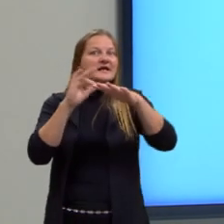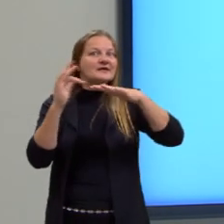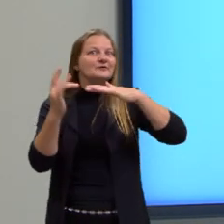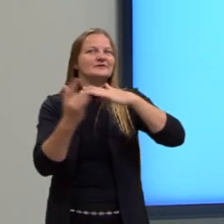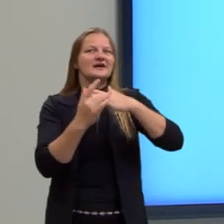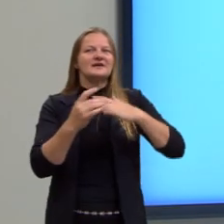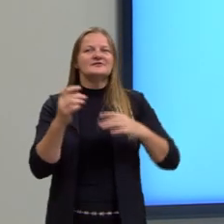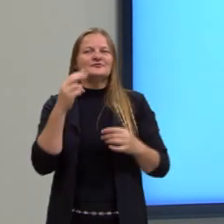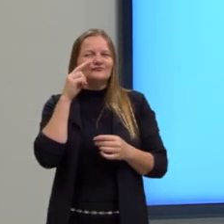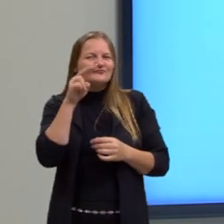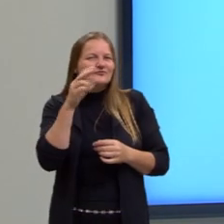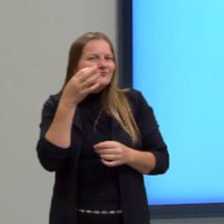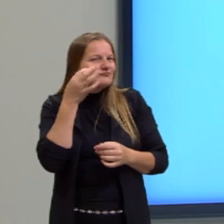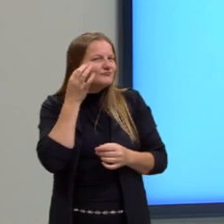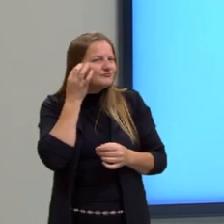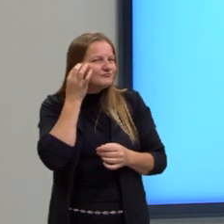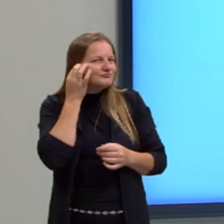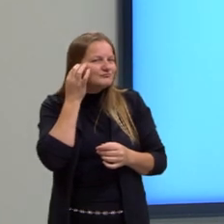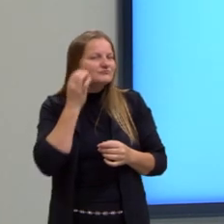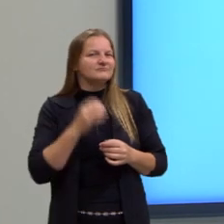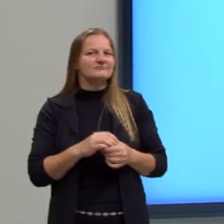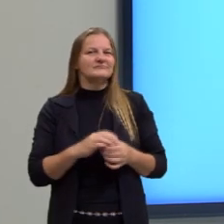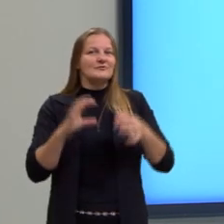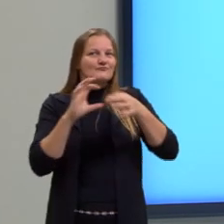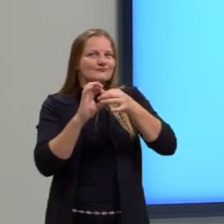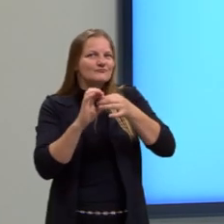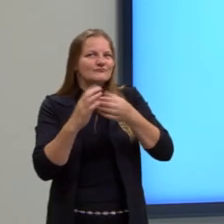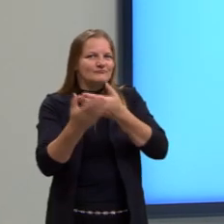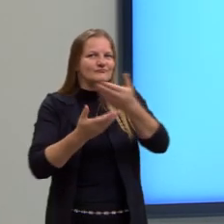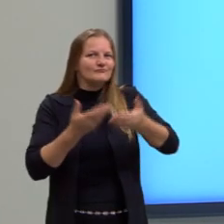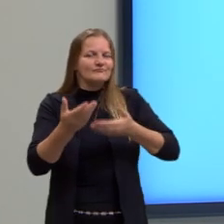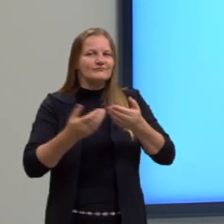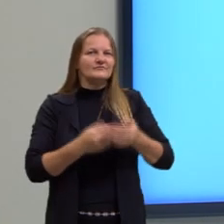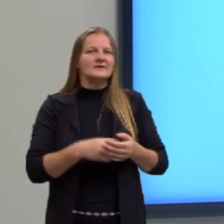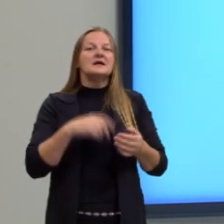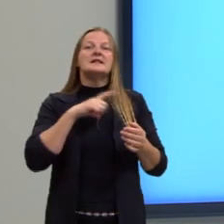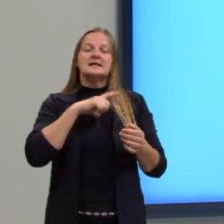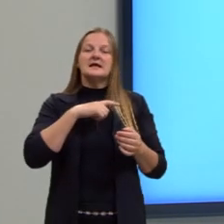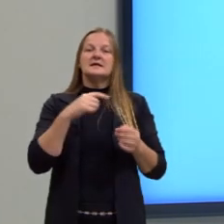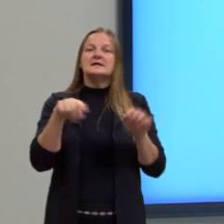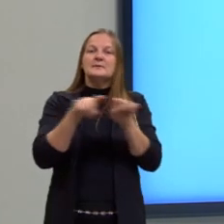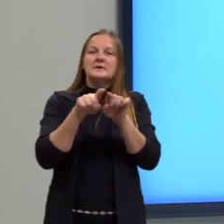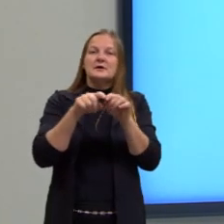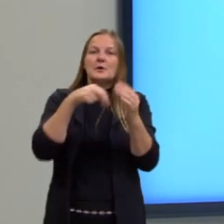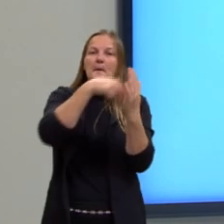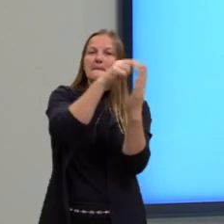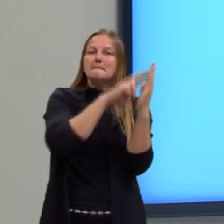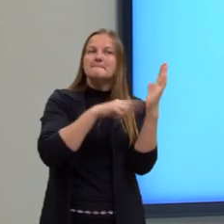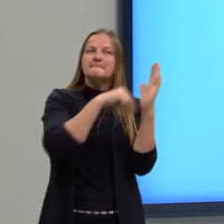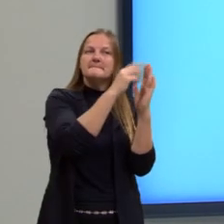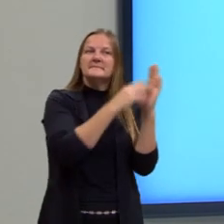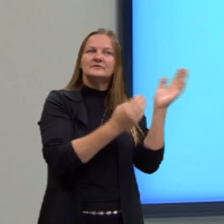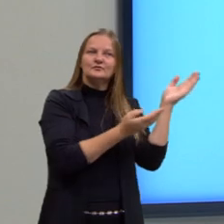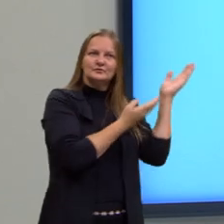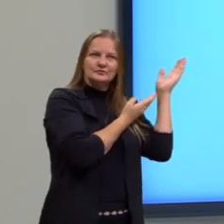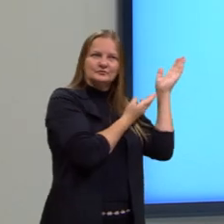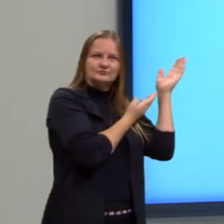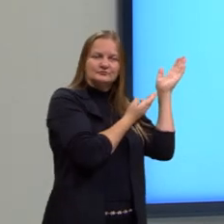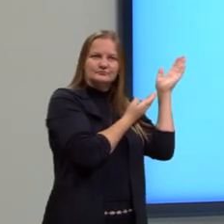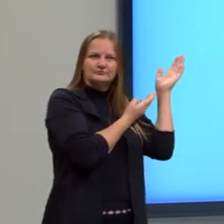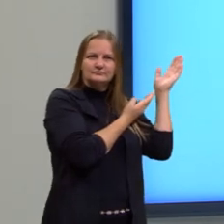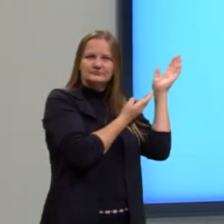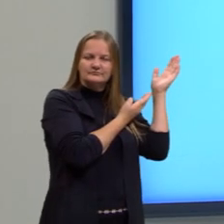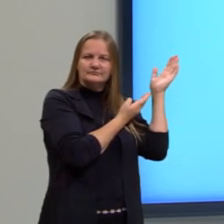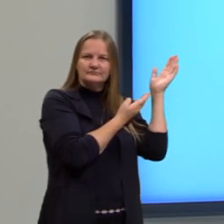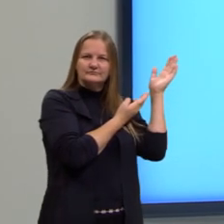em que a gente é tão engajado. A gente tem, então, uma pintura nessa imagem, vamos olhar a imagem. A gente tem